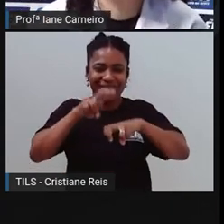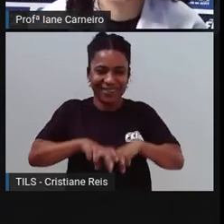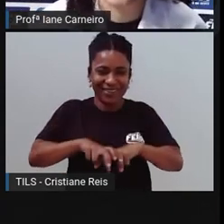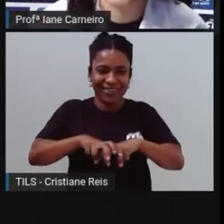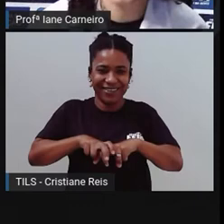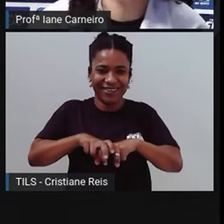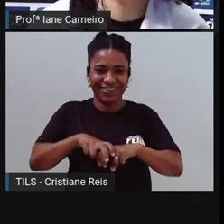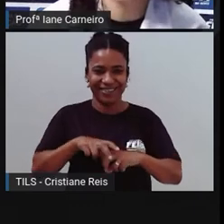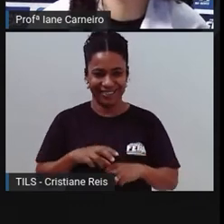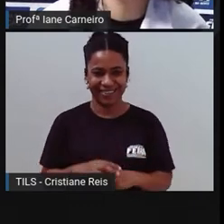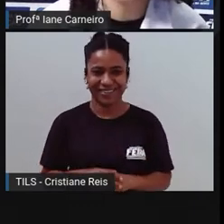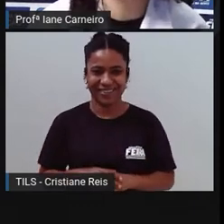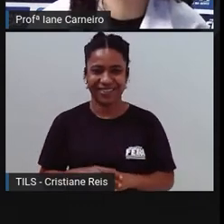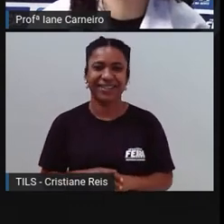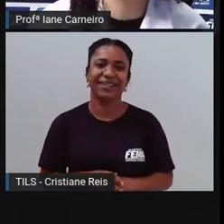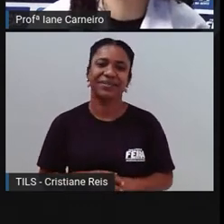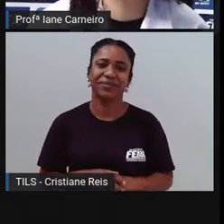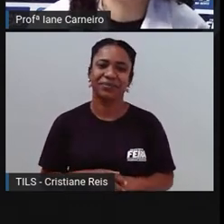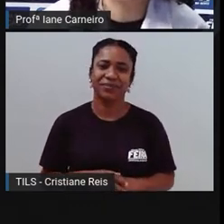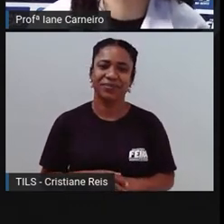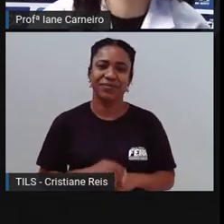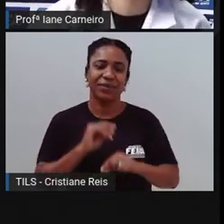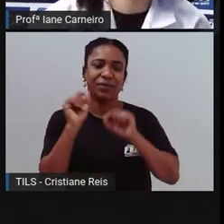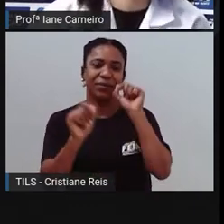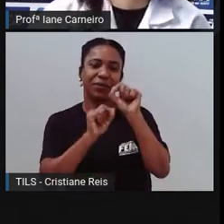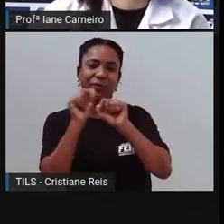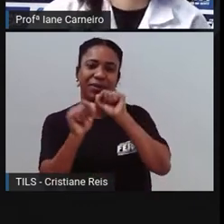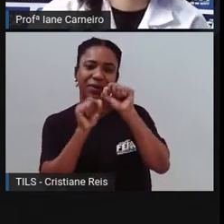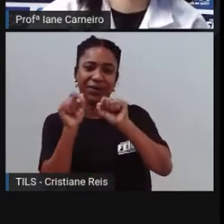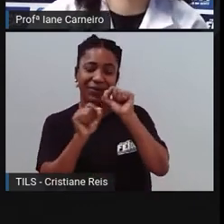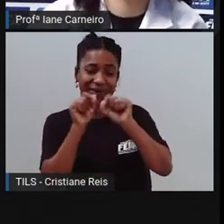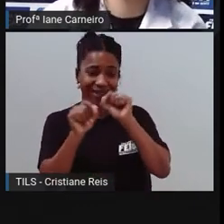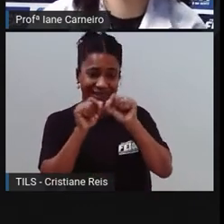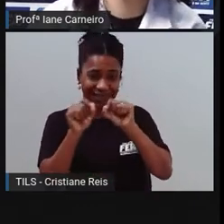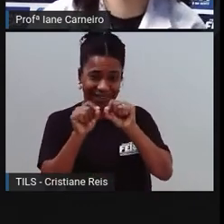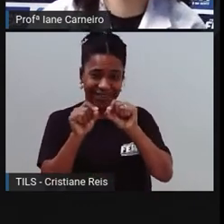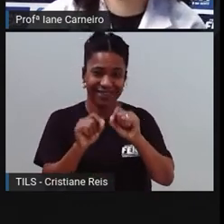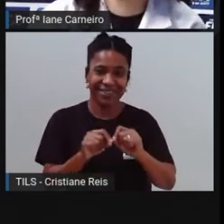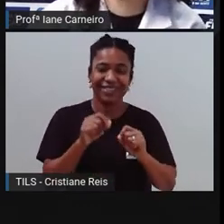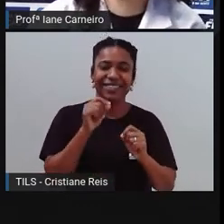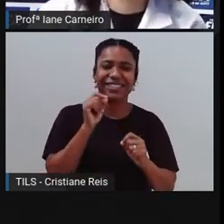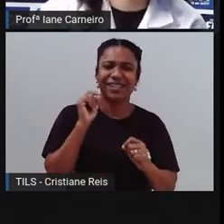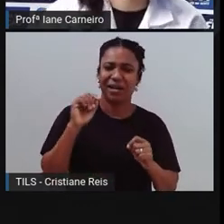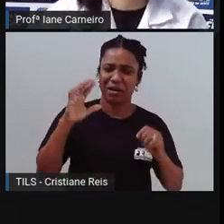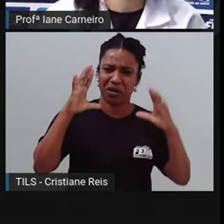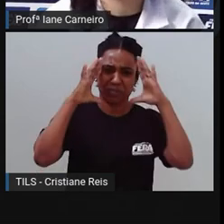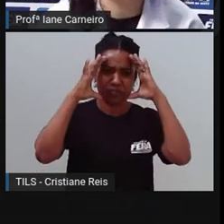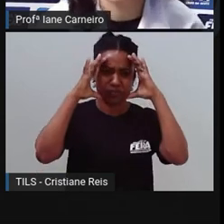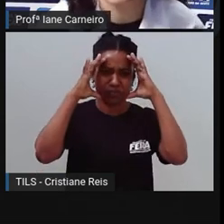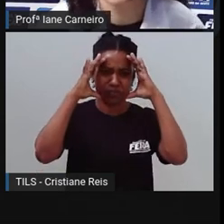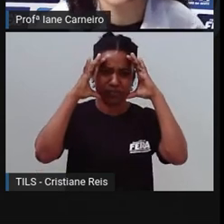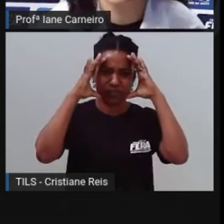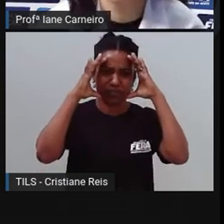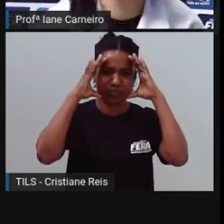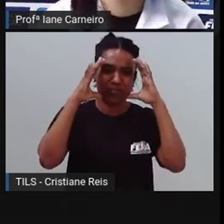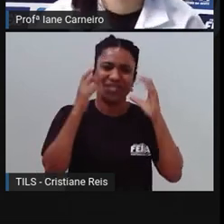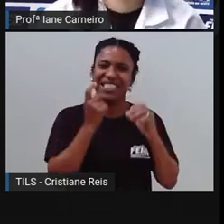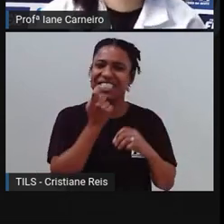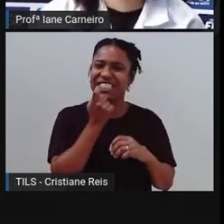Vamos lá, ó. O que é, o que é? Que tem os dentes na cabeça. Dente na cabeça?